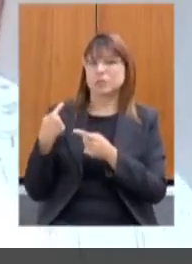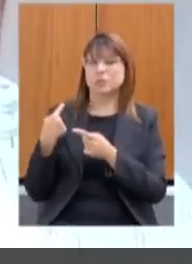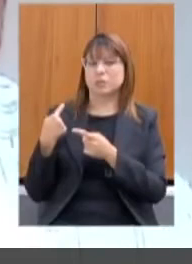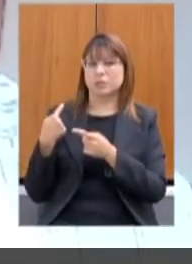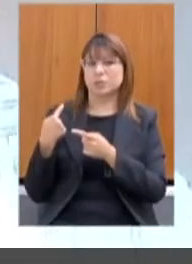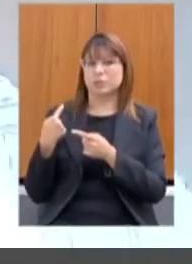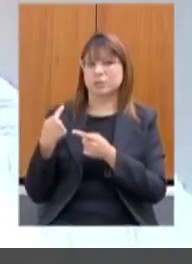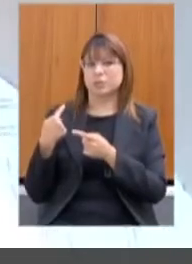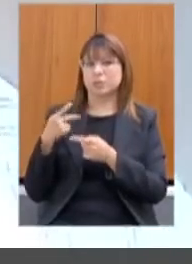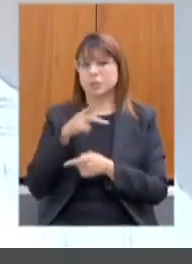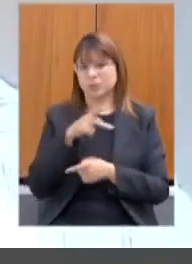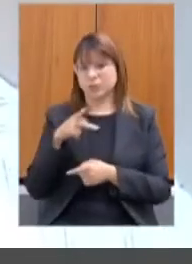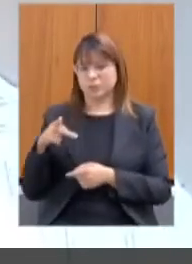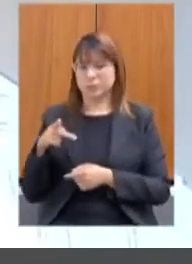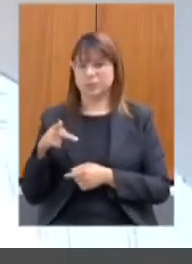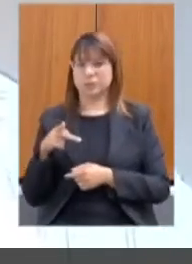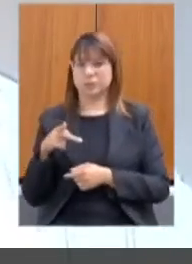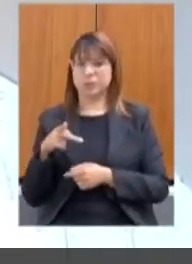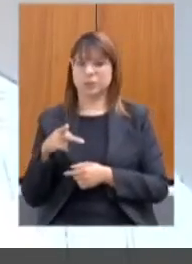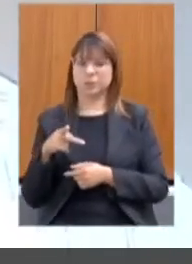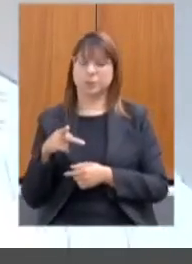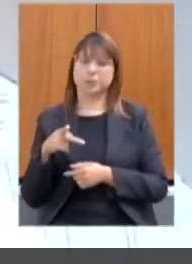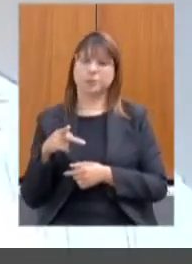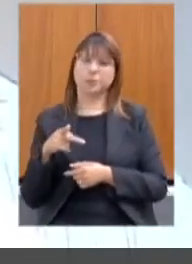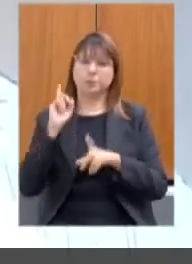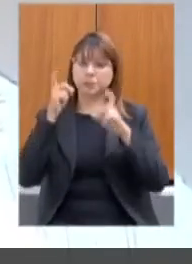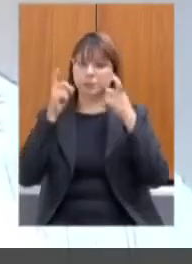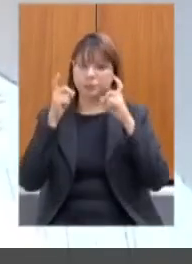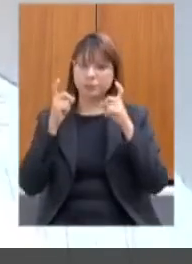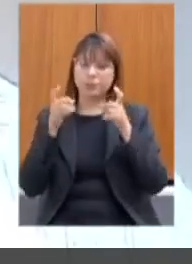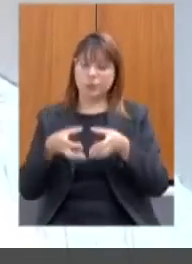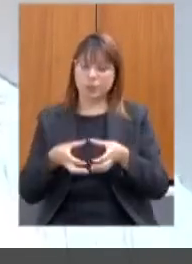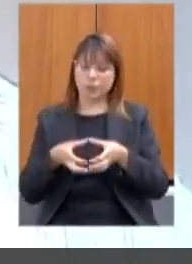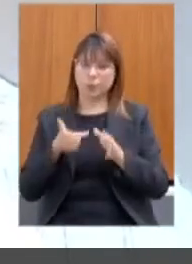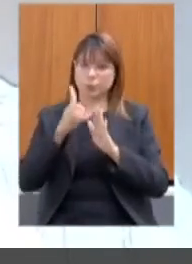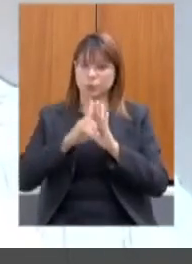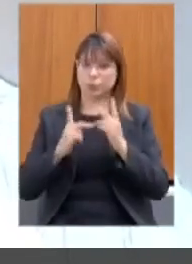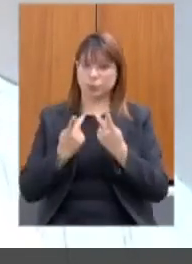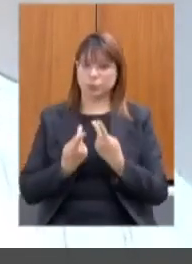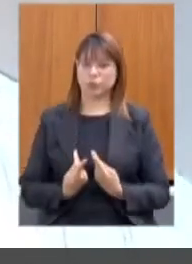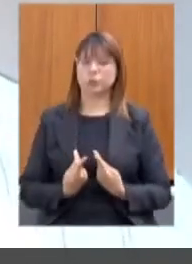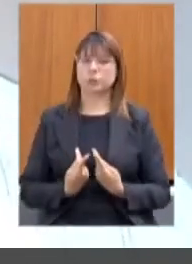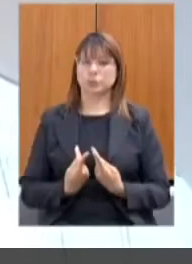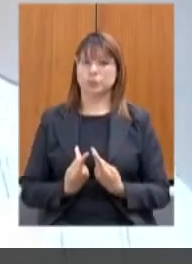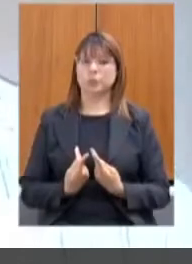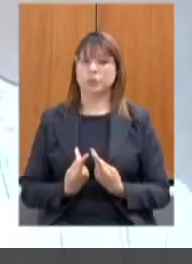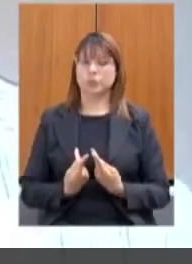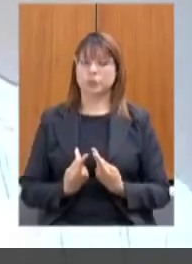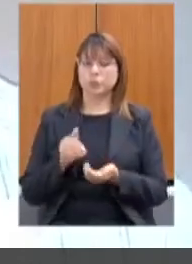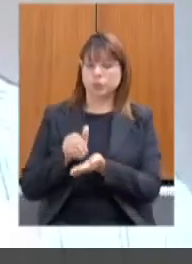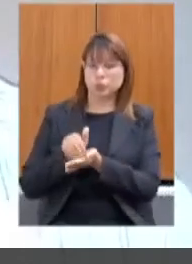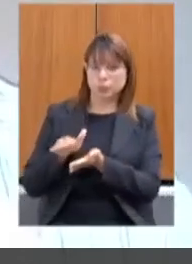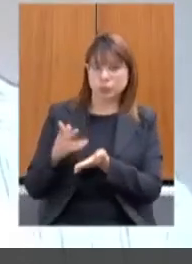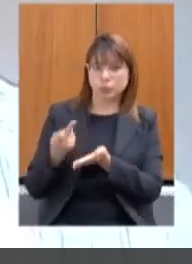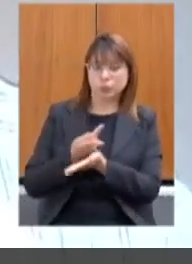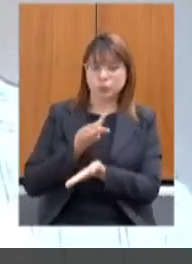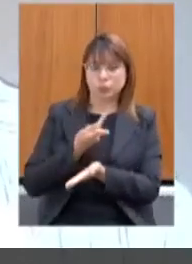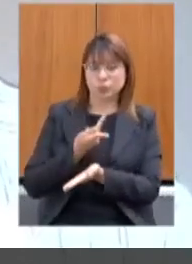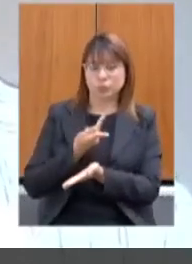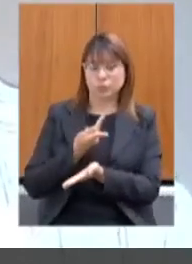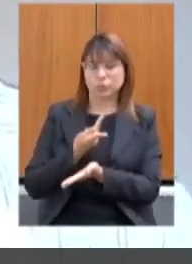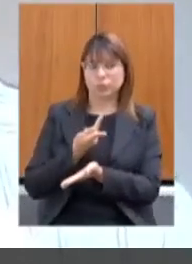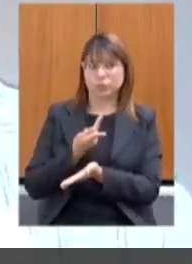presidimos uma sessão da Comissão de Direitos Humanos a respeito de um despejo que ocorreu